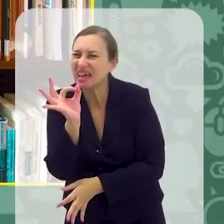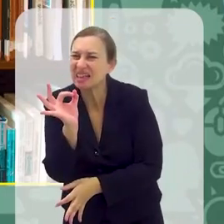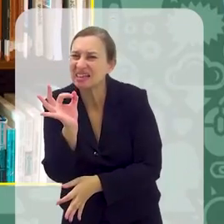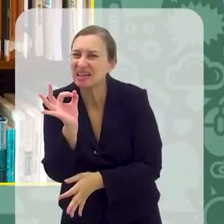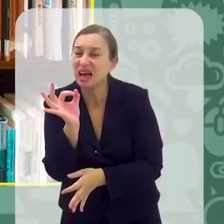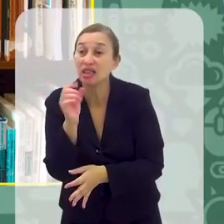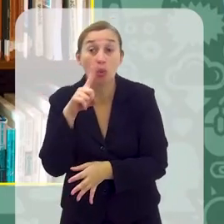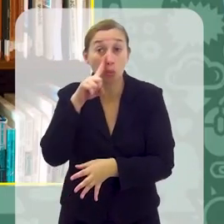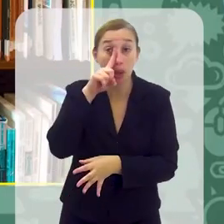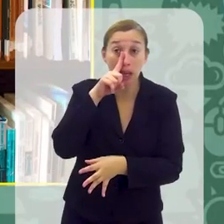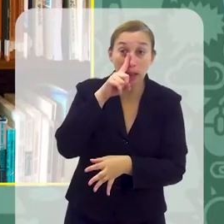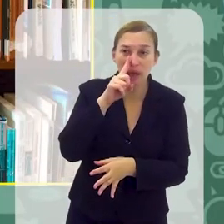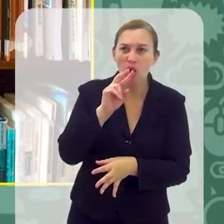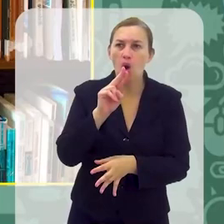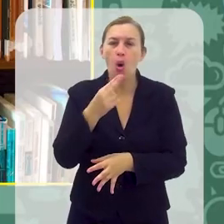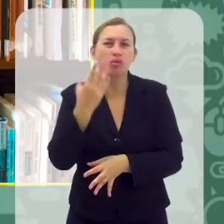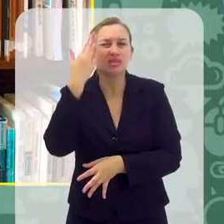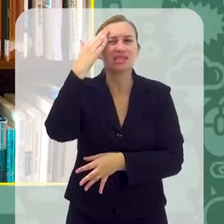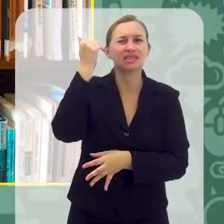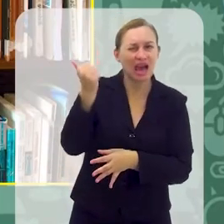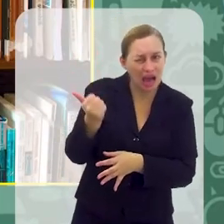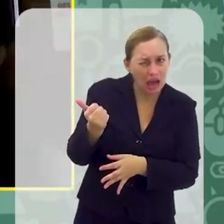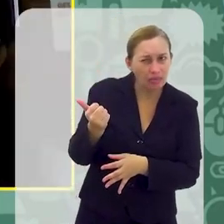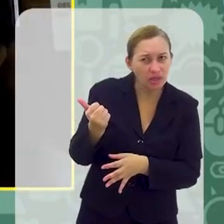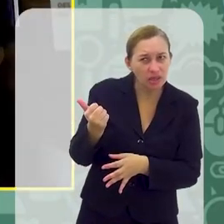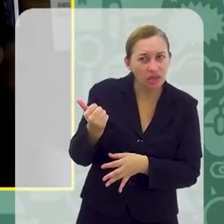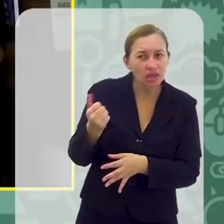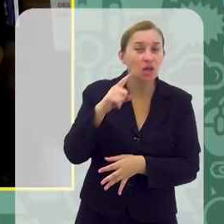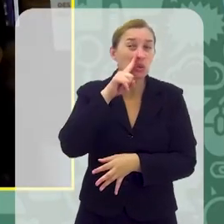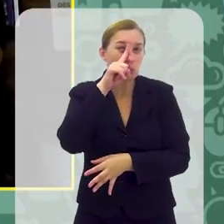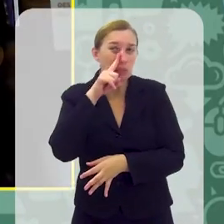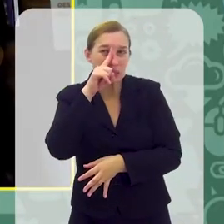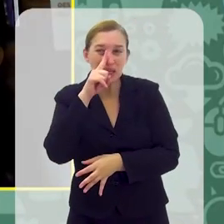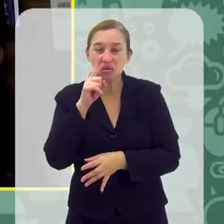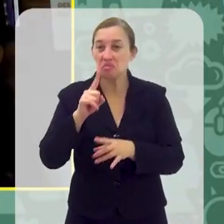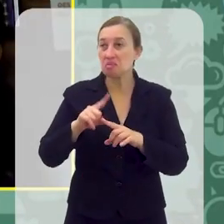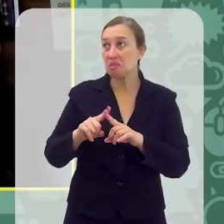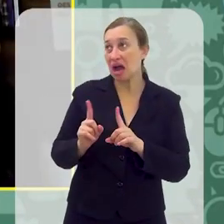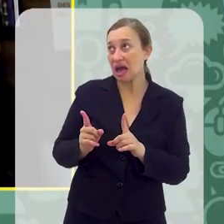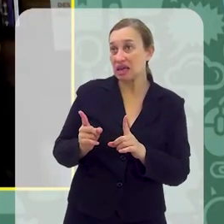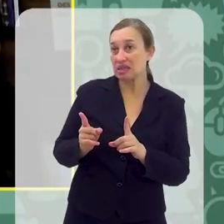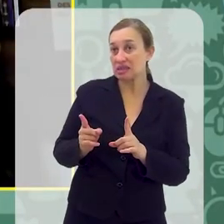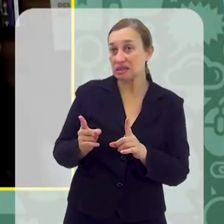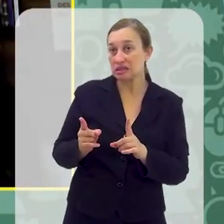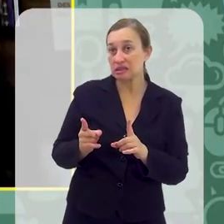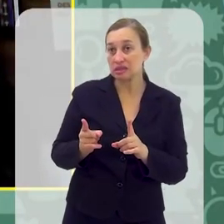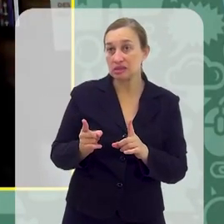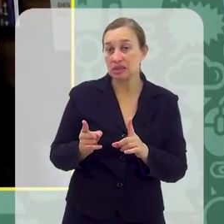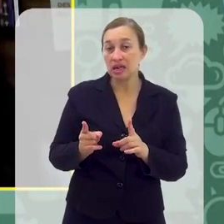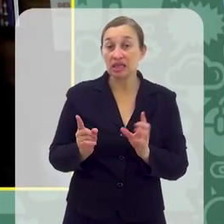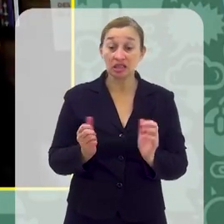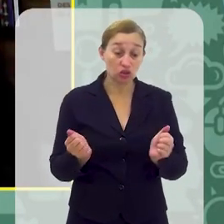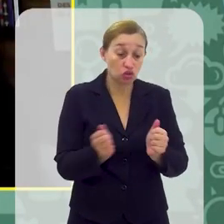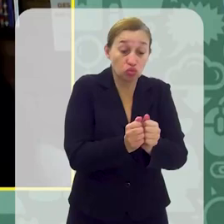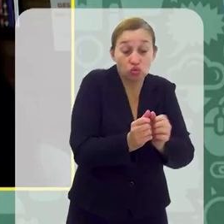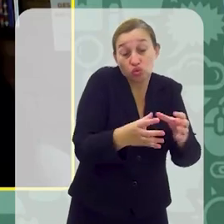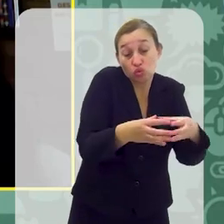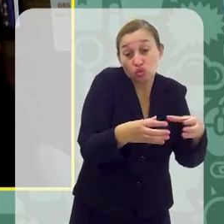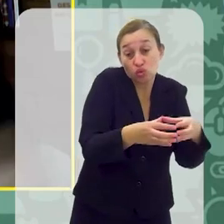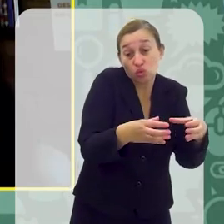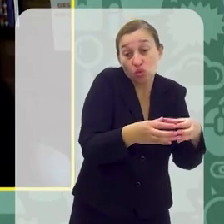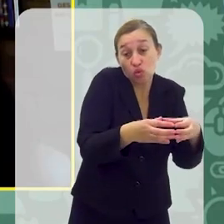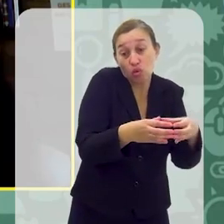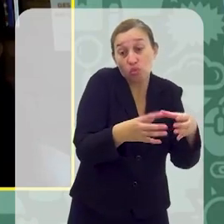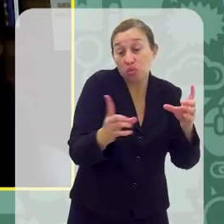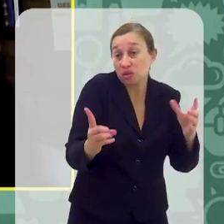talvez, ali, o risco ou saibam dos riscos, mas estão ali em meio ao grupo, né? Enfim,